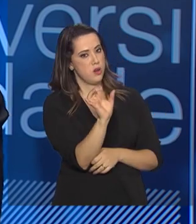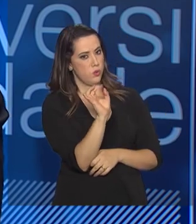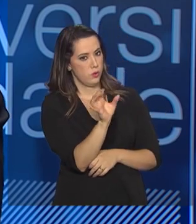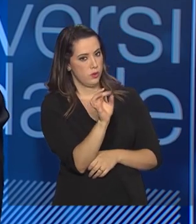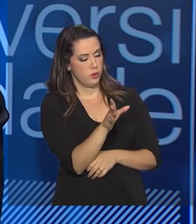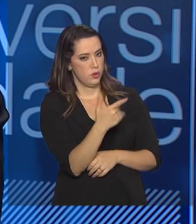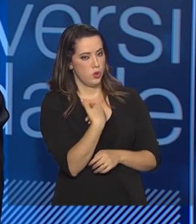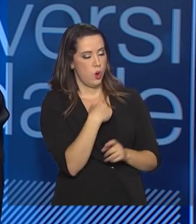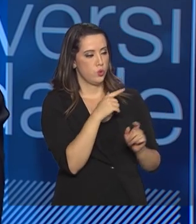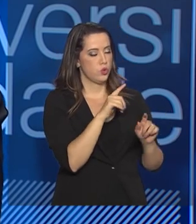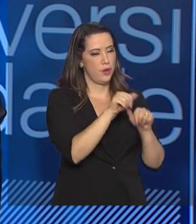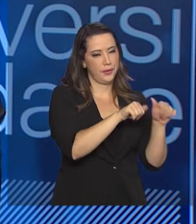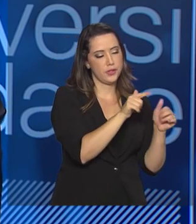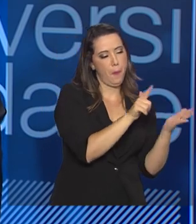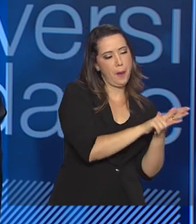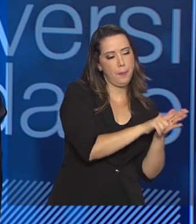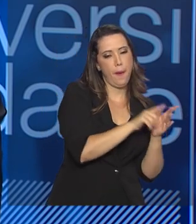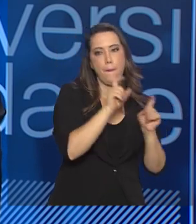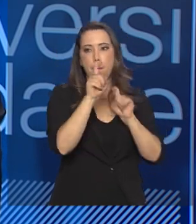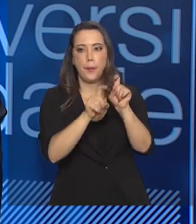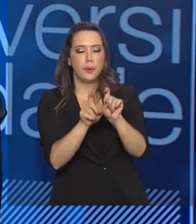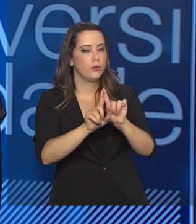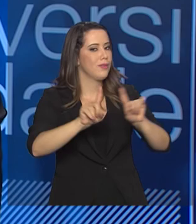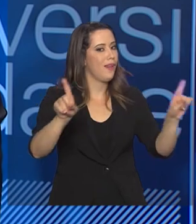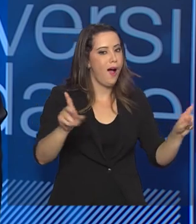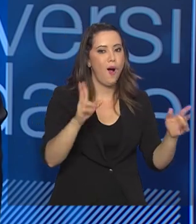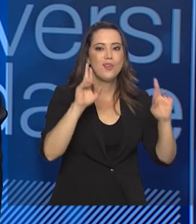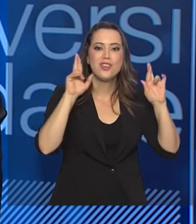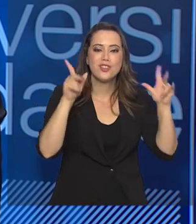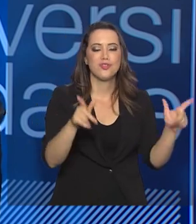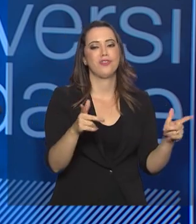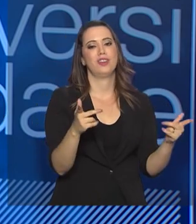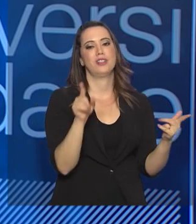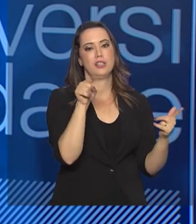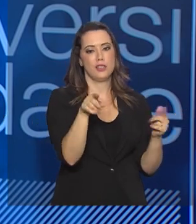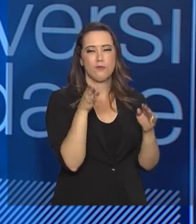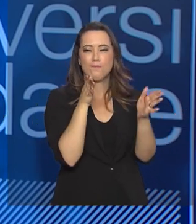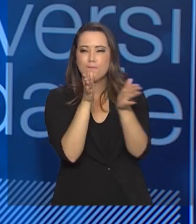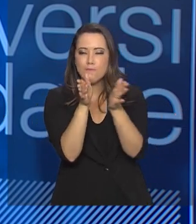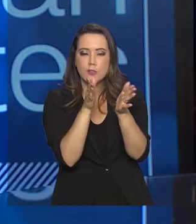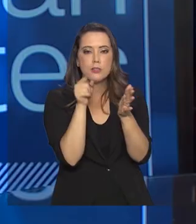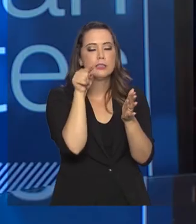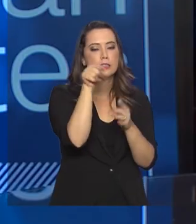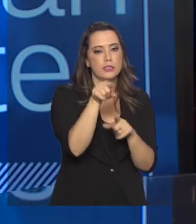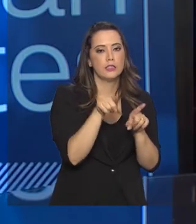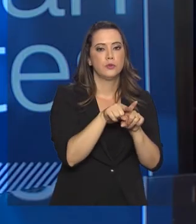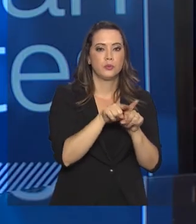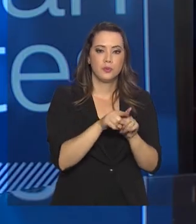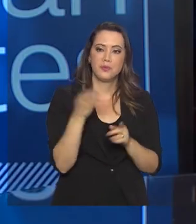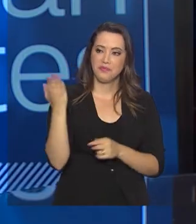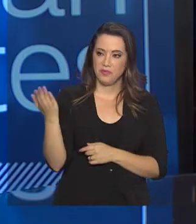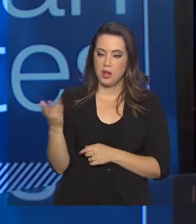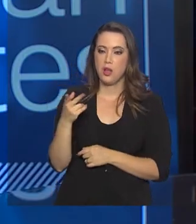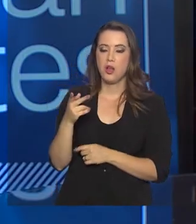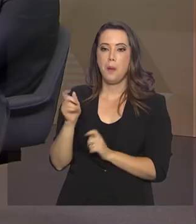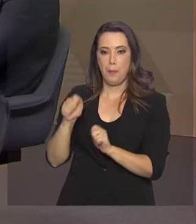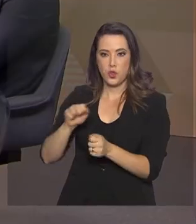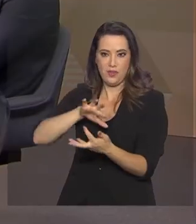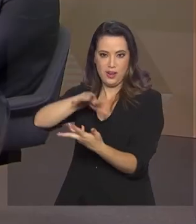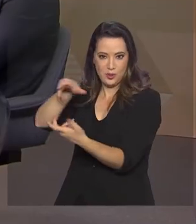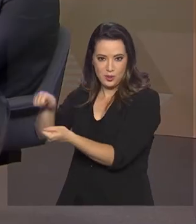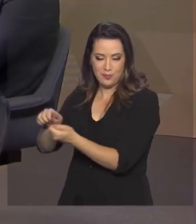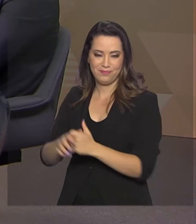o computador, mas na forma de fazer a prova, na quantidade de provas, no acesso. Fora a sustentabilidade, né? Também.